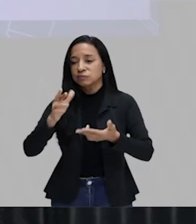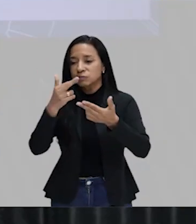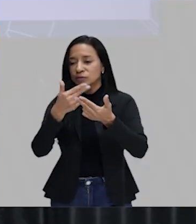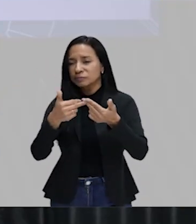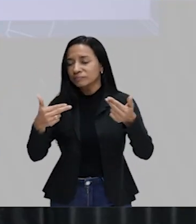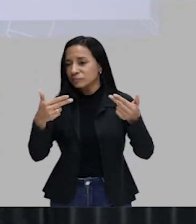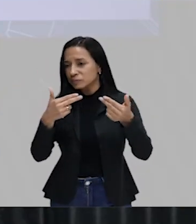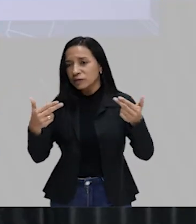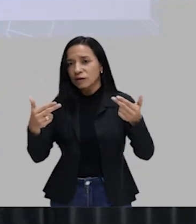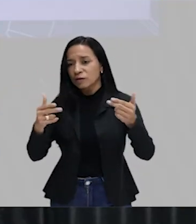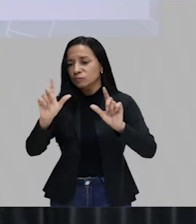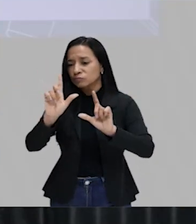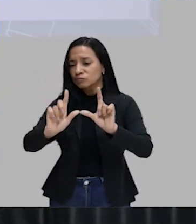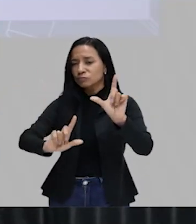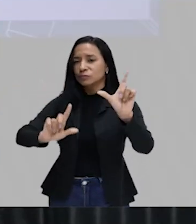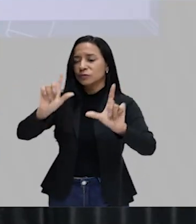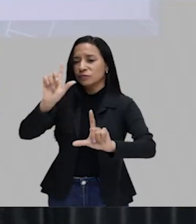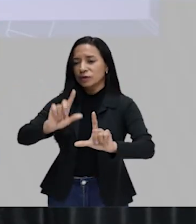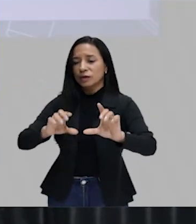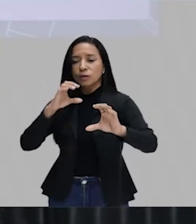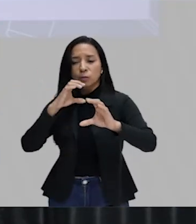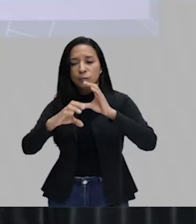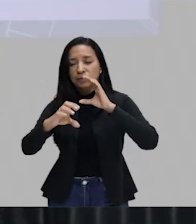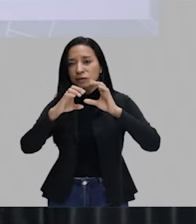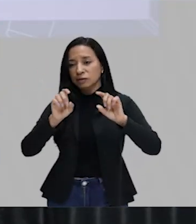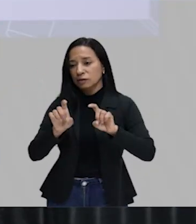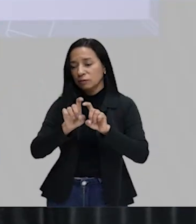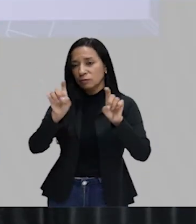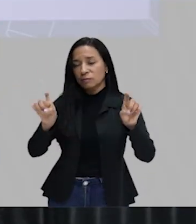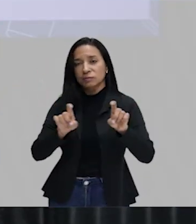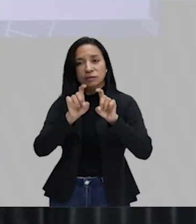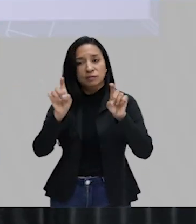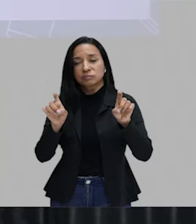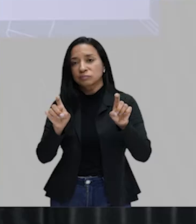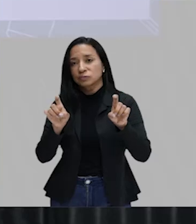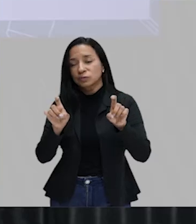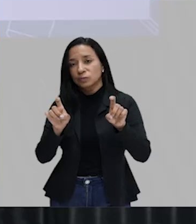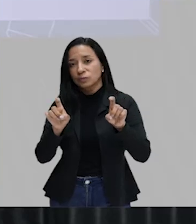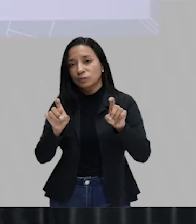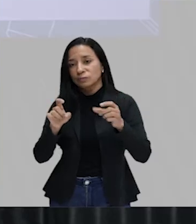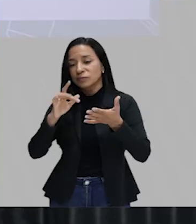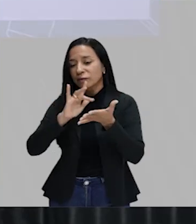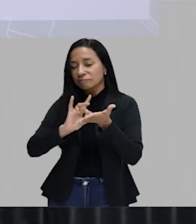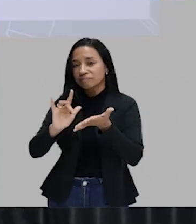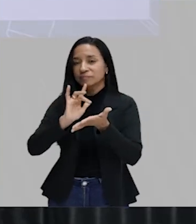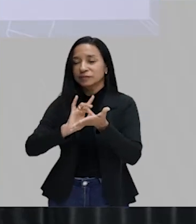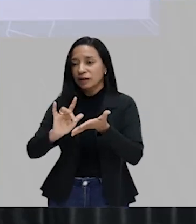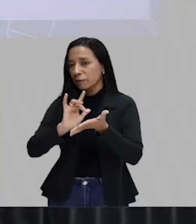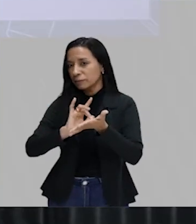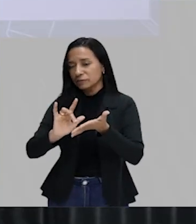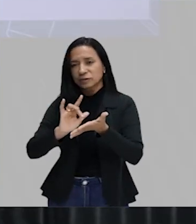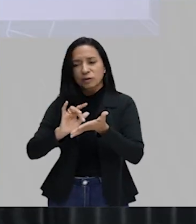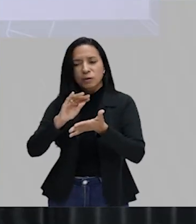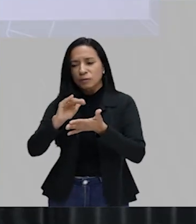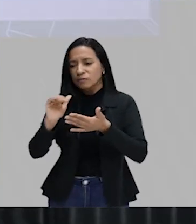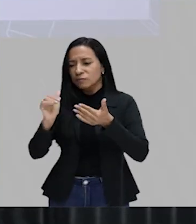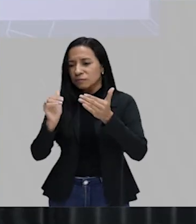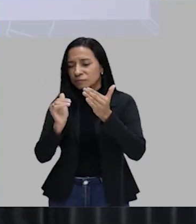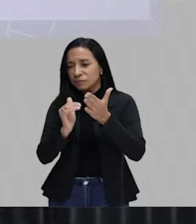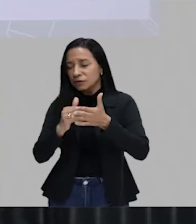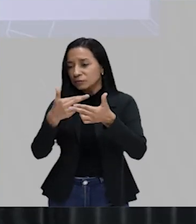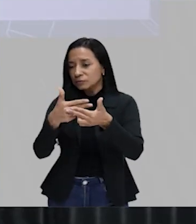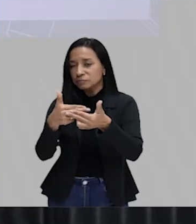midiático. As crianças de hoje têm acesso a tablets, iPads, iPhones,